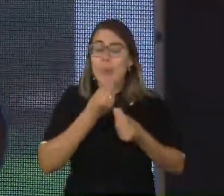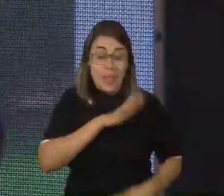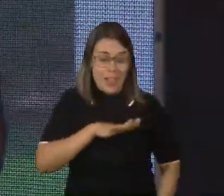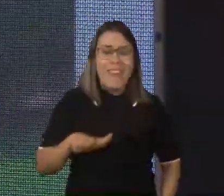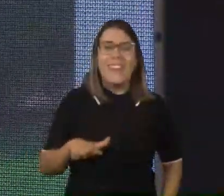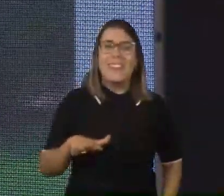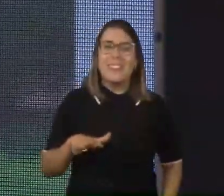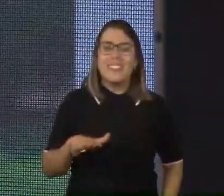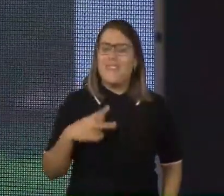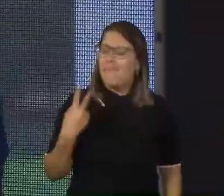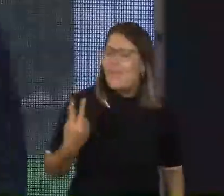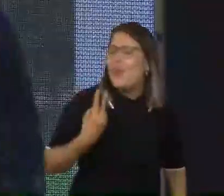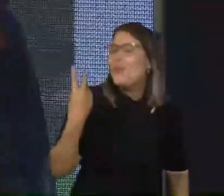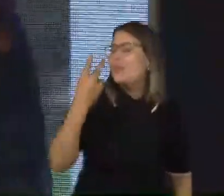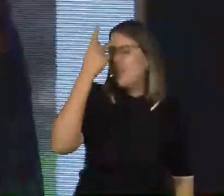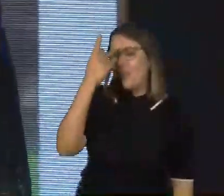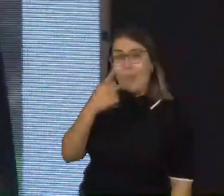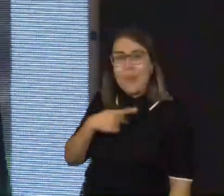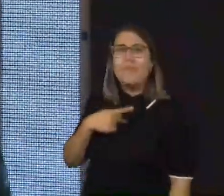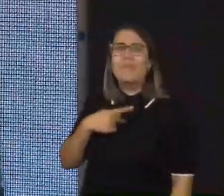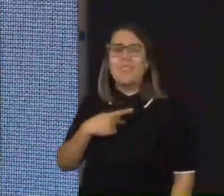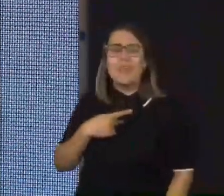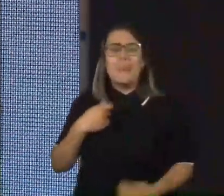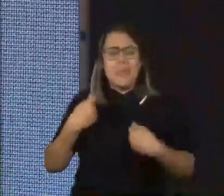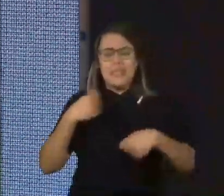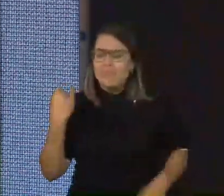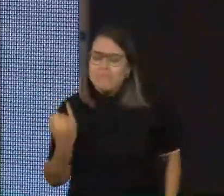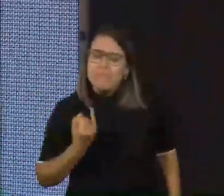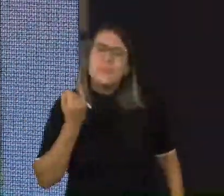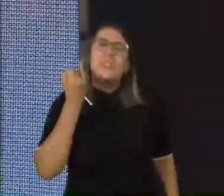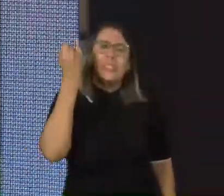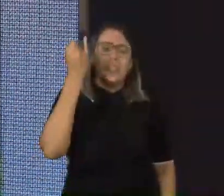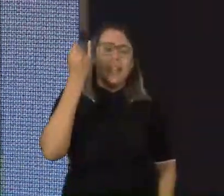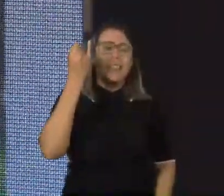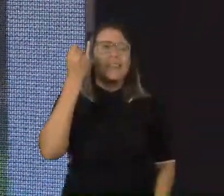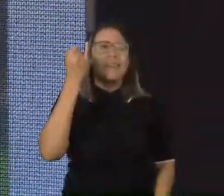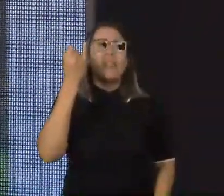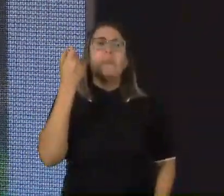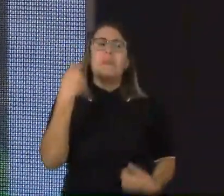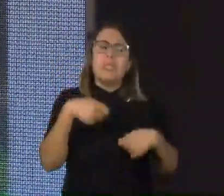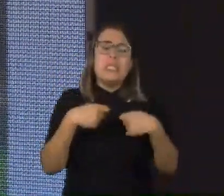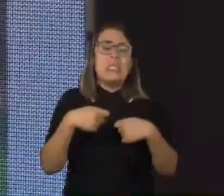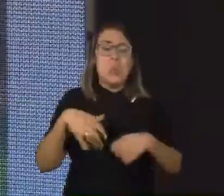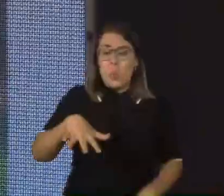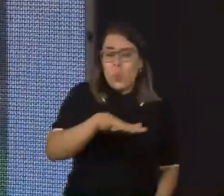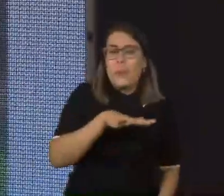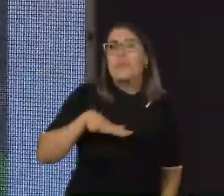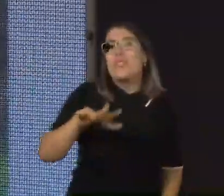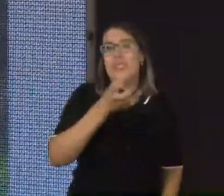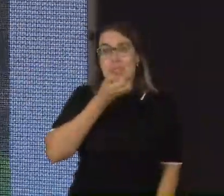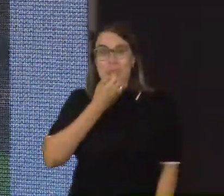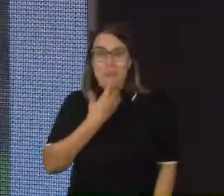que se valorizam mais, que têm uma importância, que veem uma importância maior em criar um ambiente bom